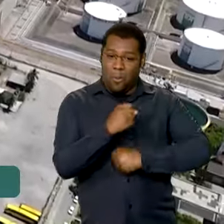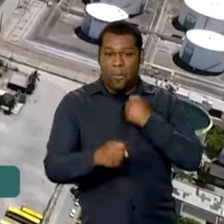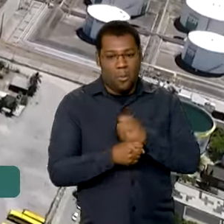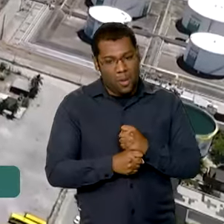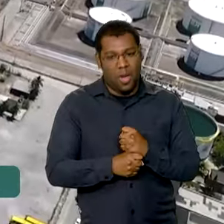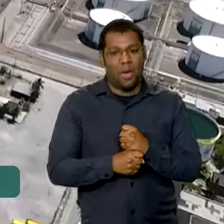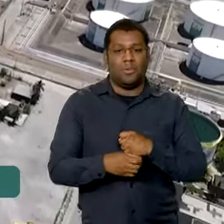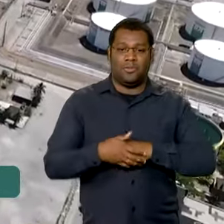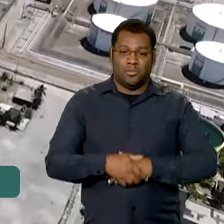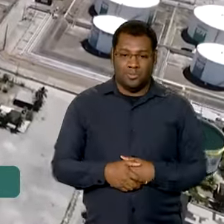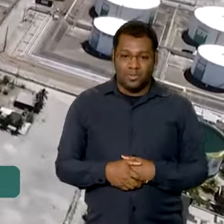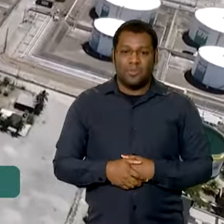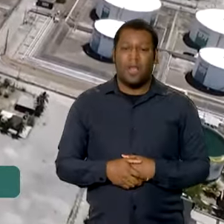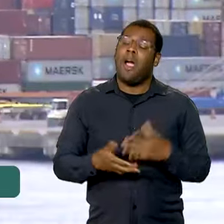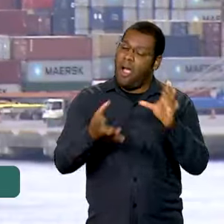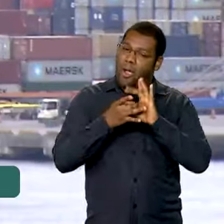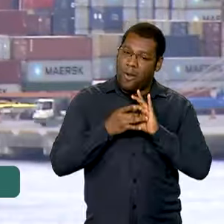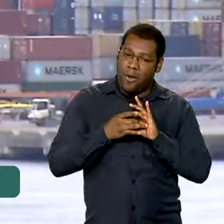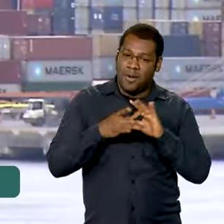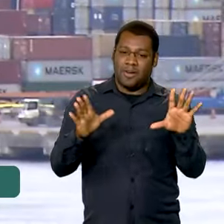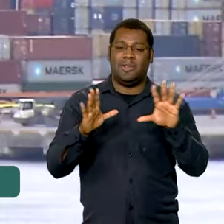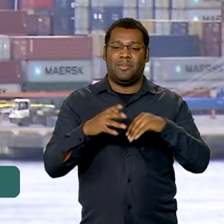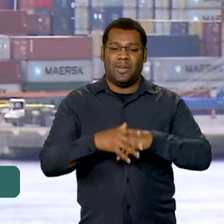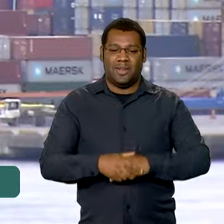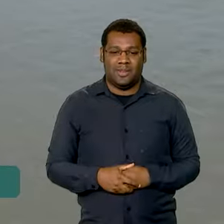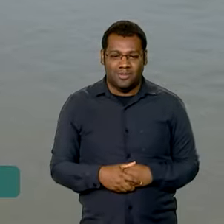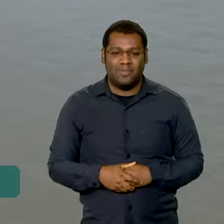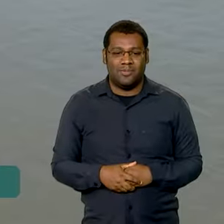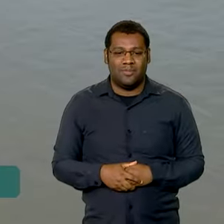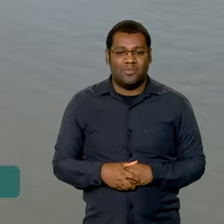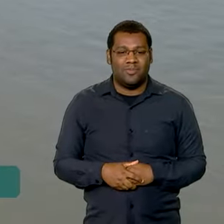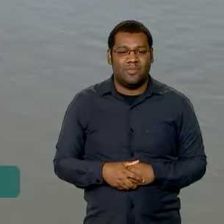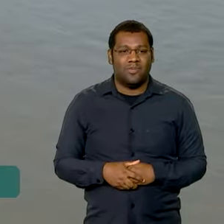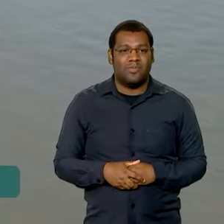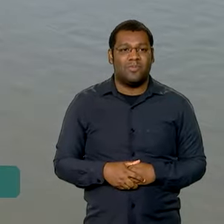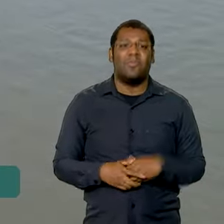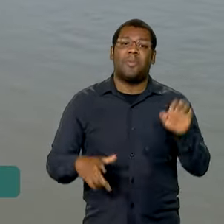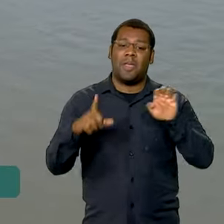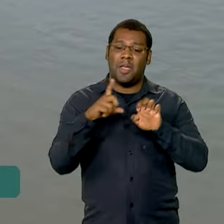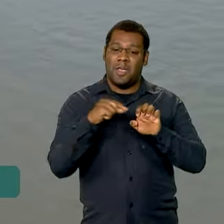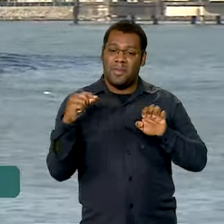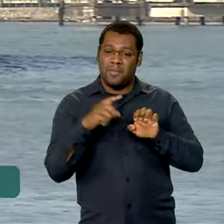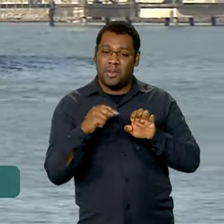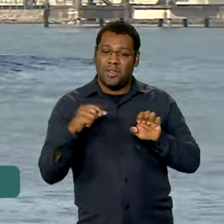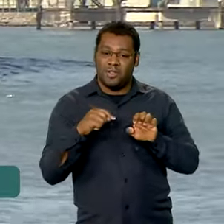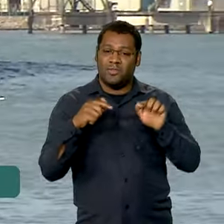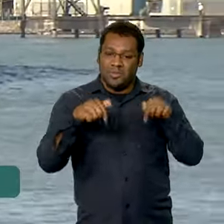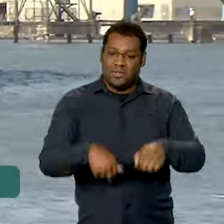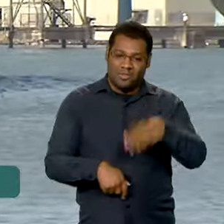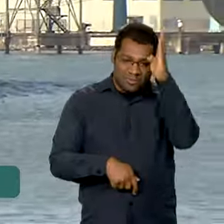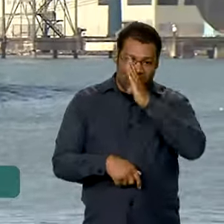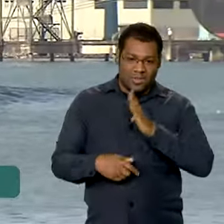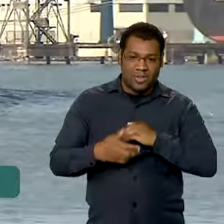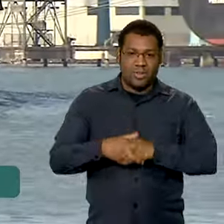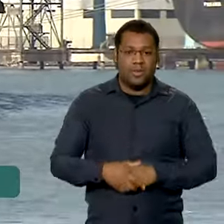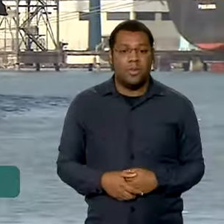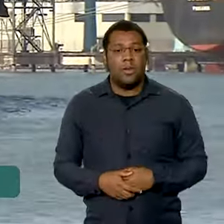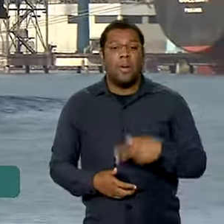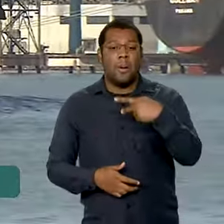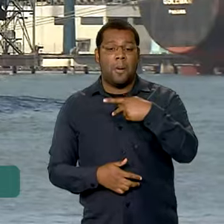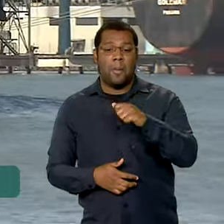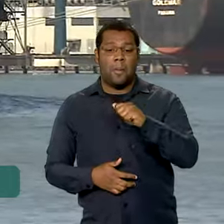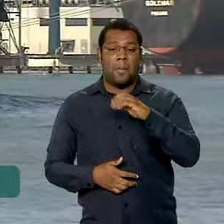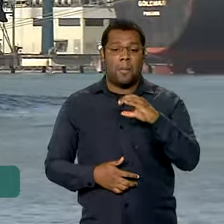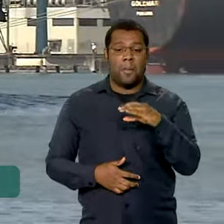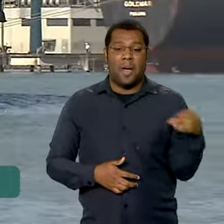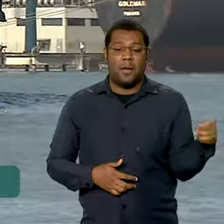oportunidade de viabilizar um grande empreendimento, grandes empreendimentos para o Brasil. Inserido no novo PAC, o